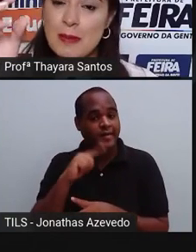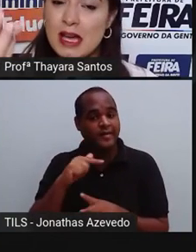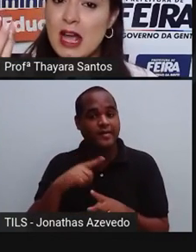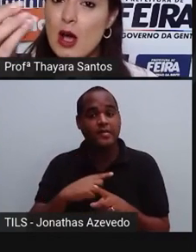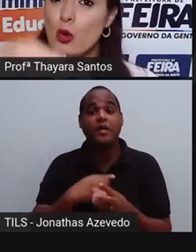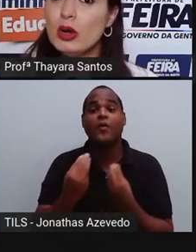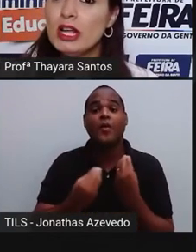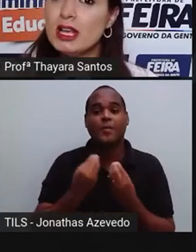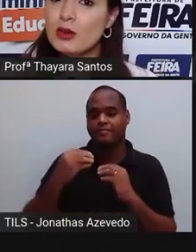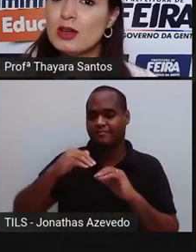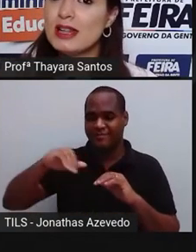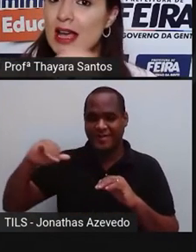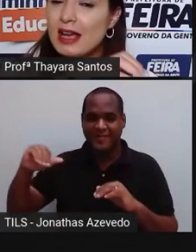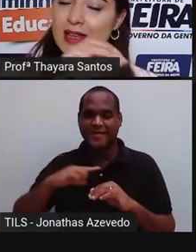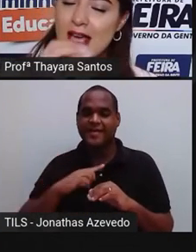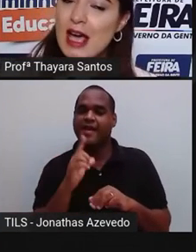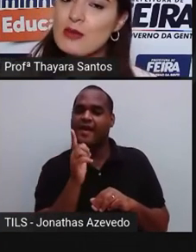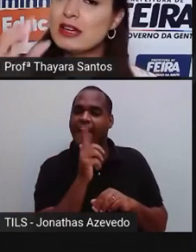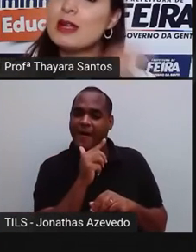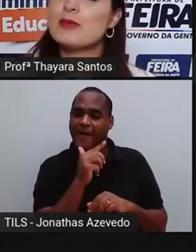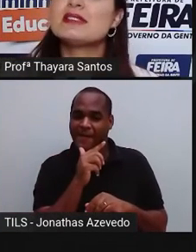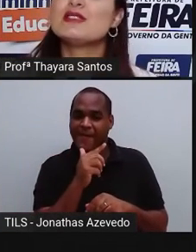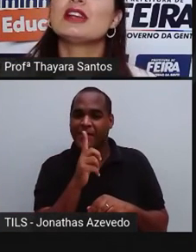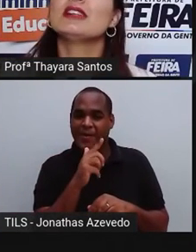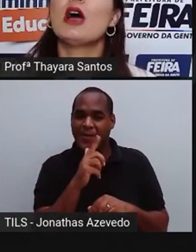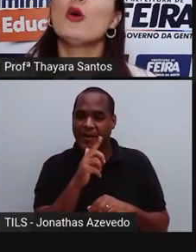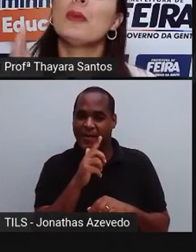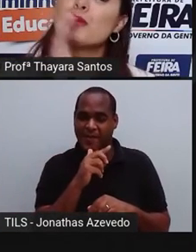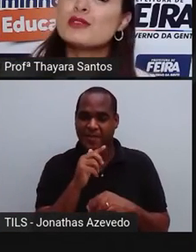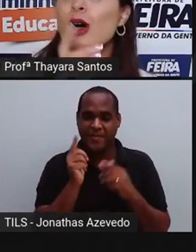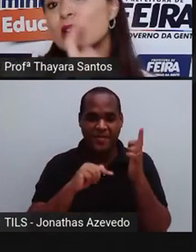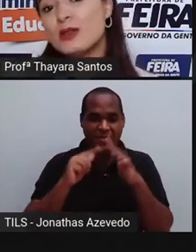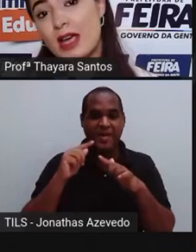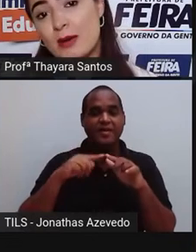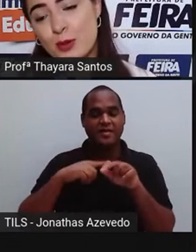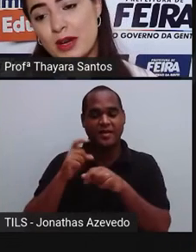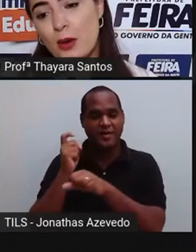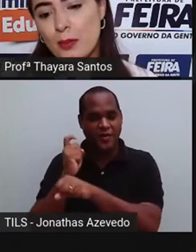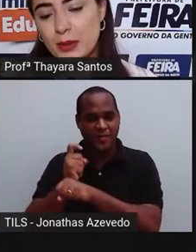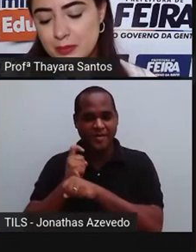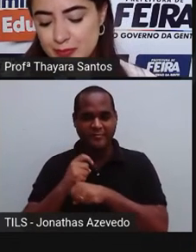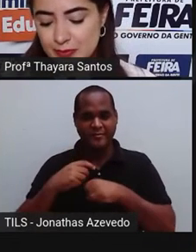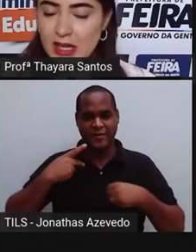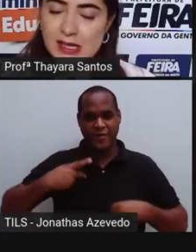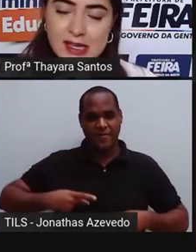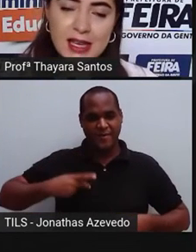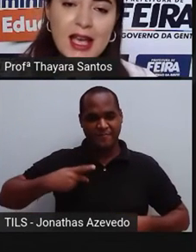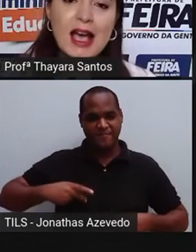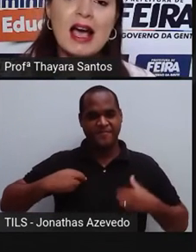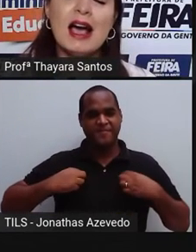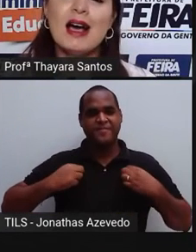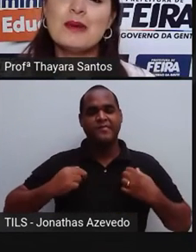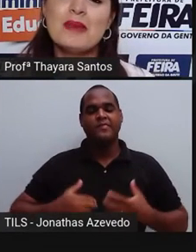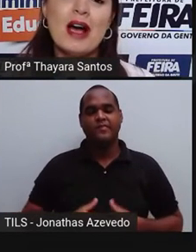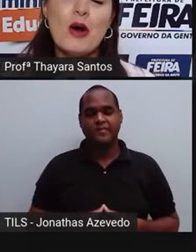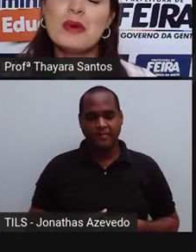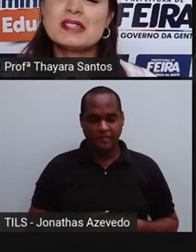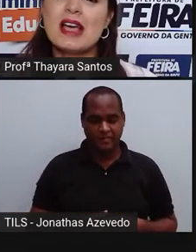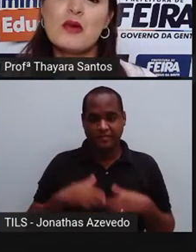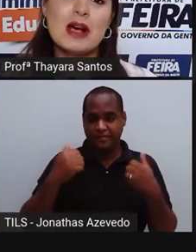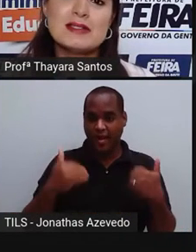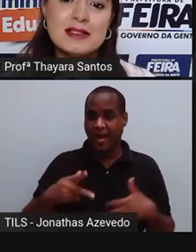Para quê? Para separar o líquido, que é a água que está presente ali na roupa, do sólido, que é a própria roupa. E assim, a